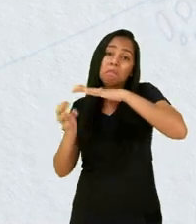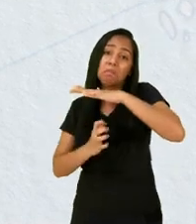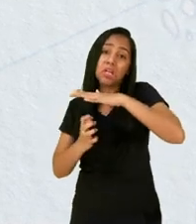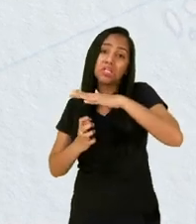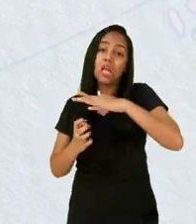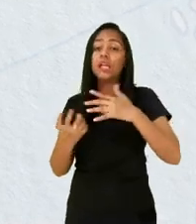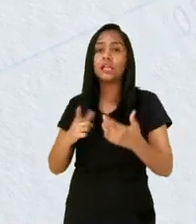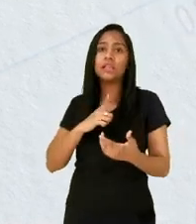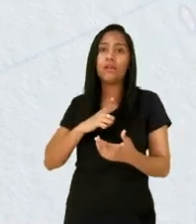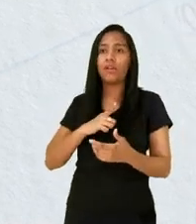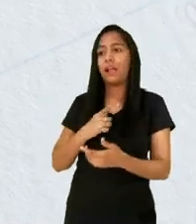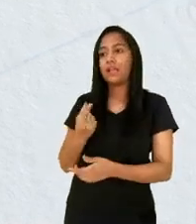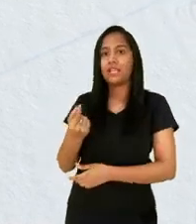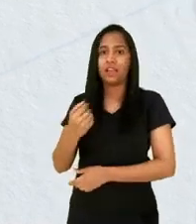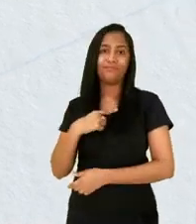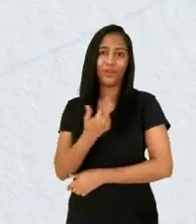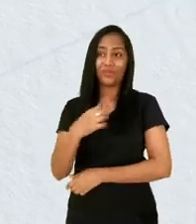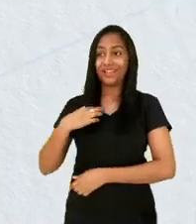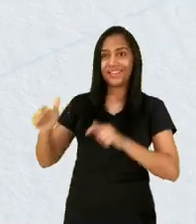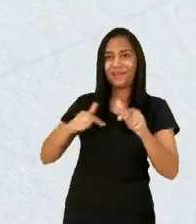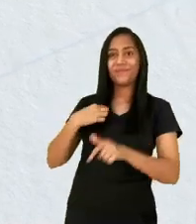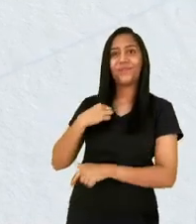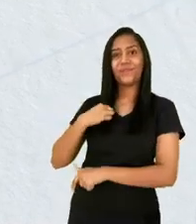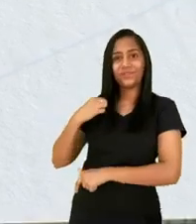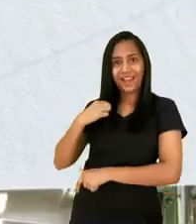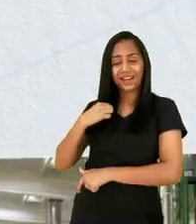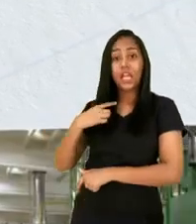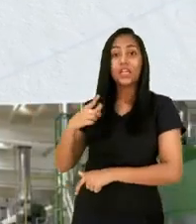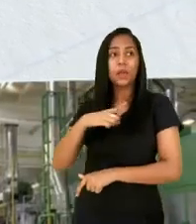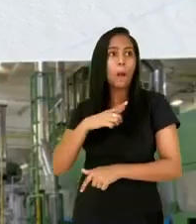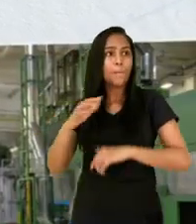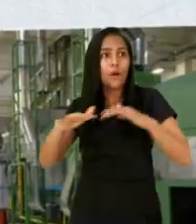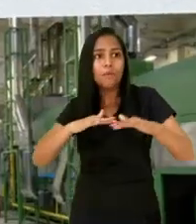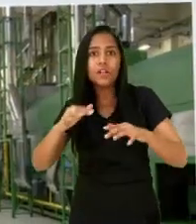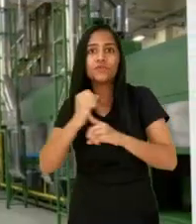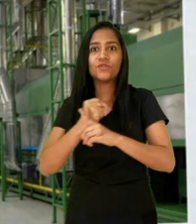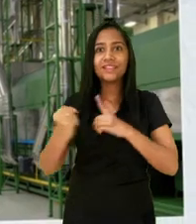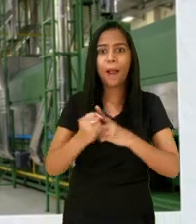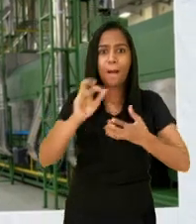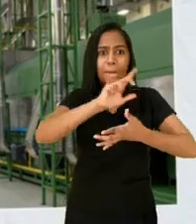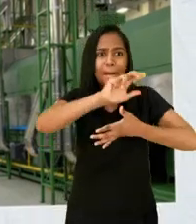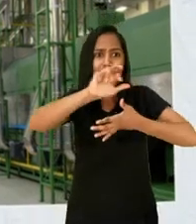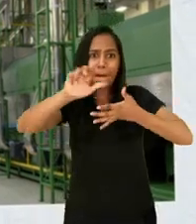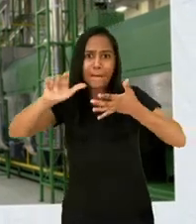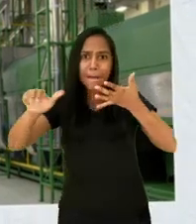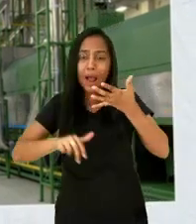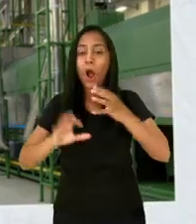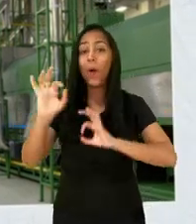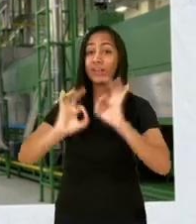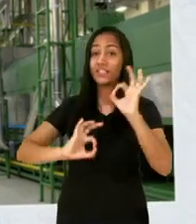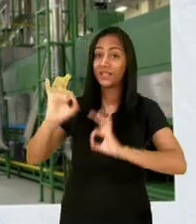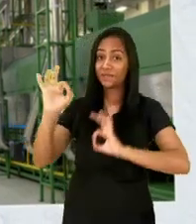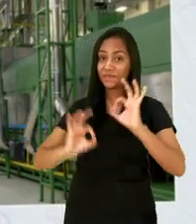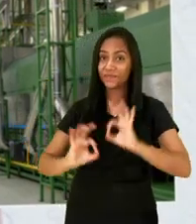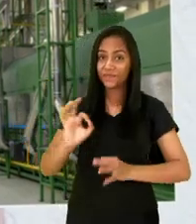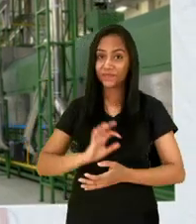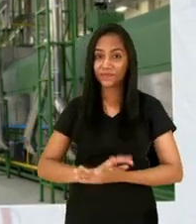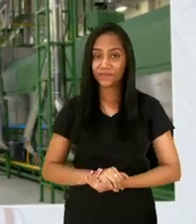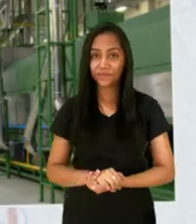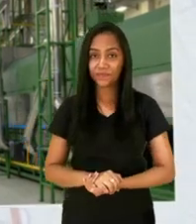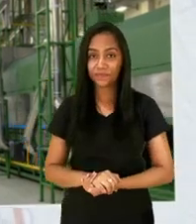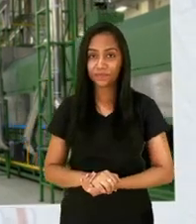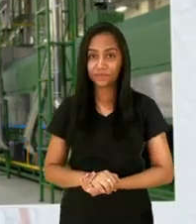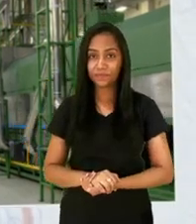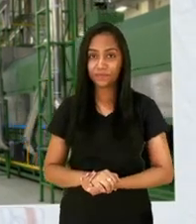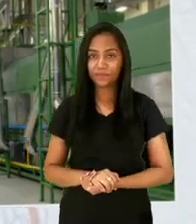na administração pública, ou nas universidades e centros de pesquisas, ou empresas e organizações sem fins lucrativos, tanto como